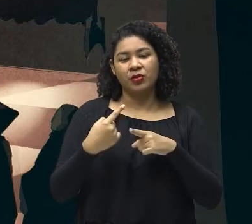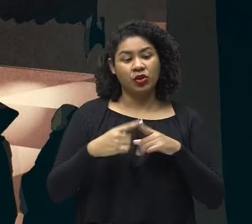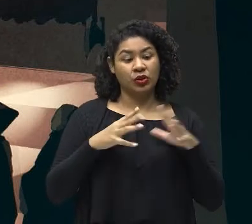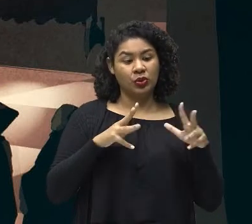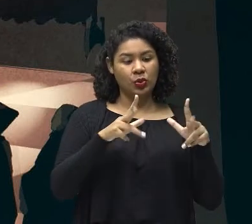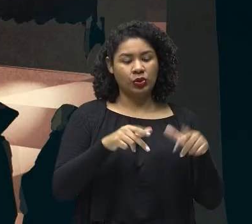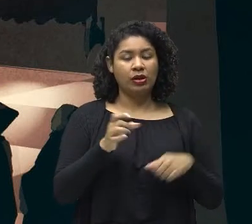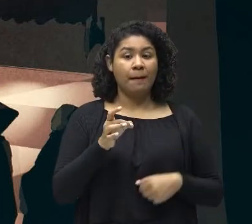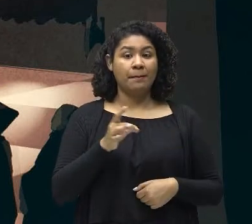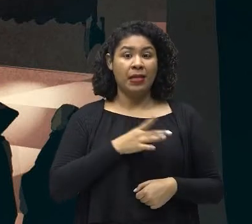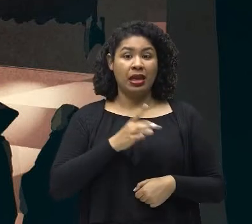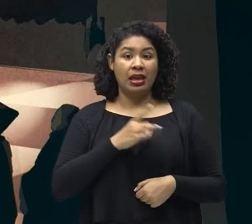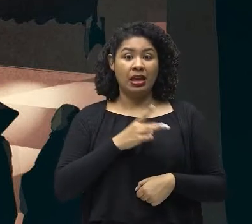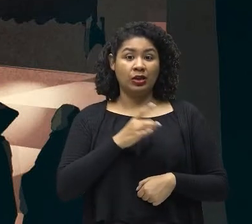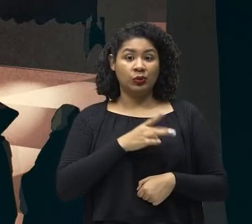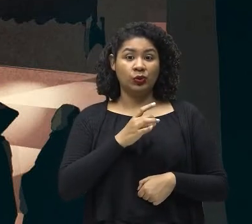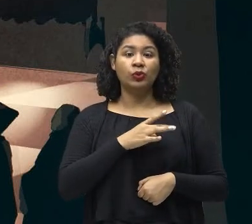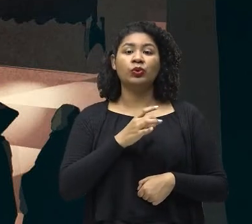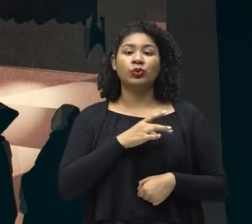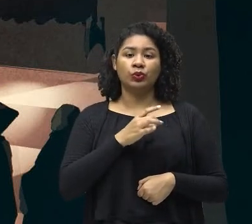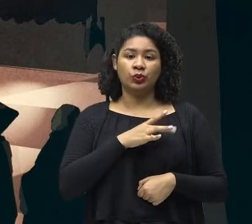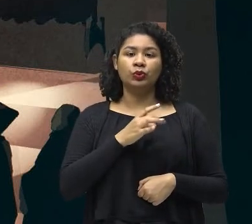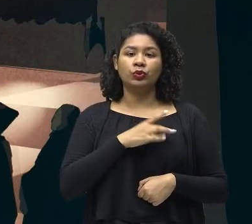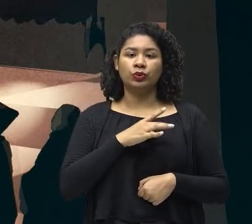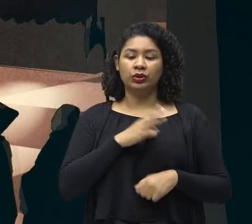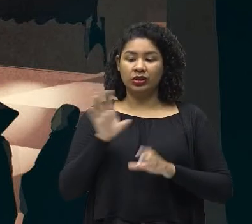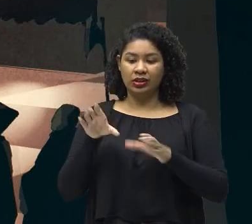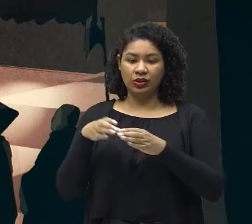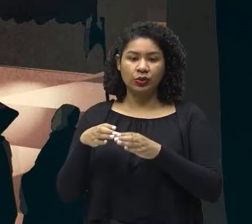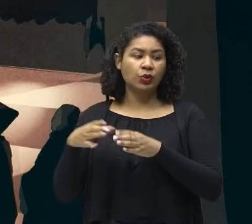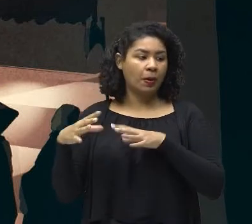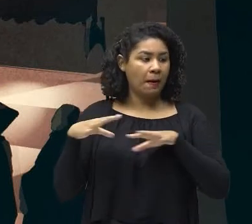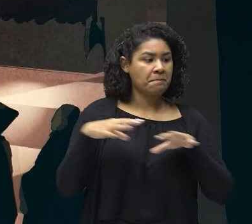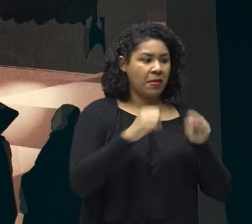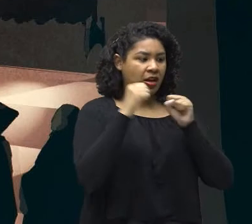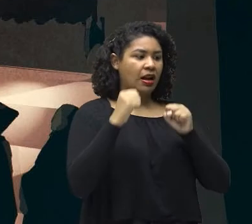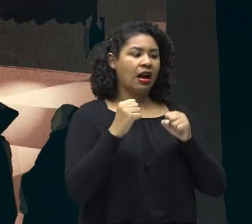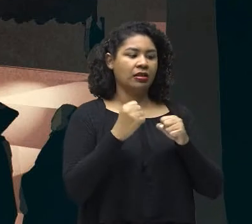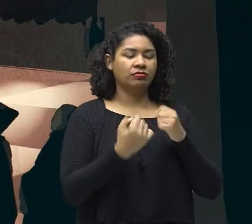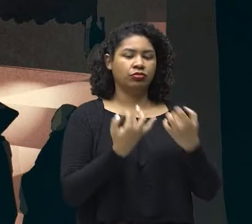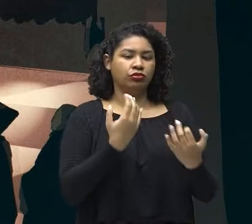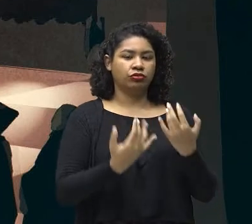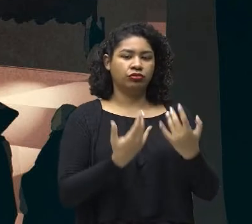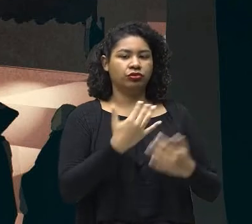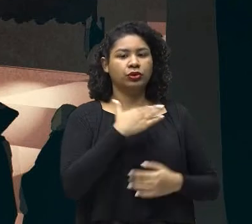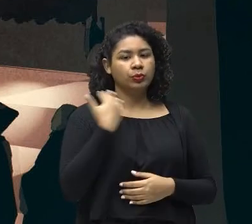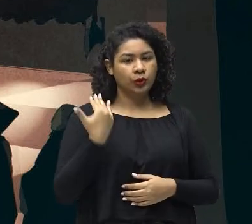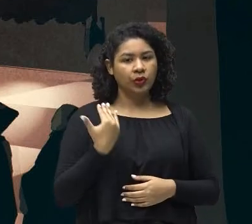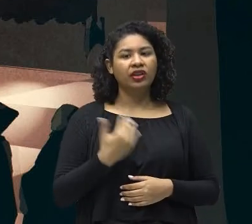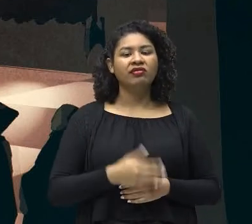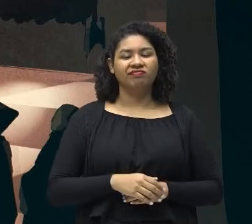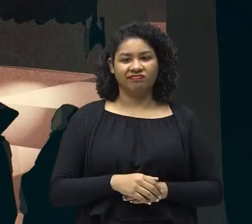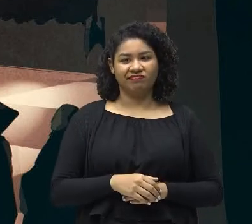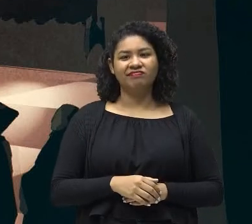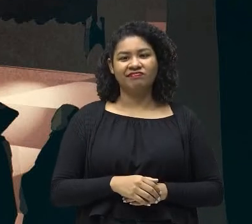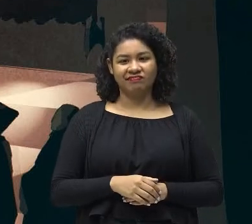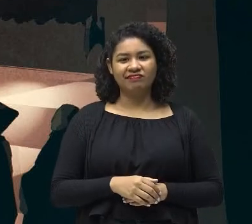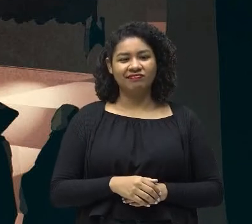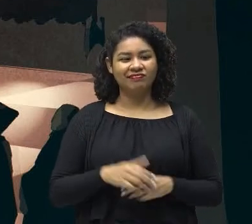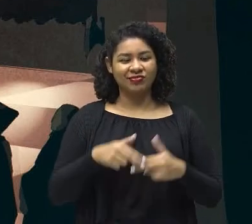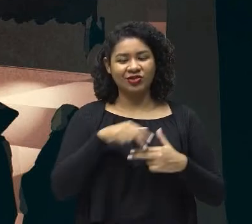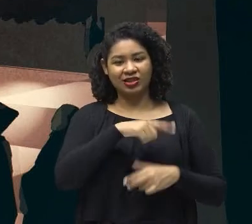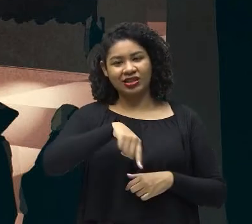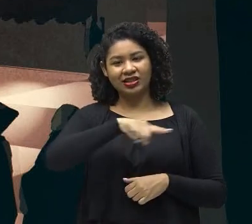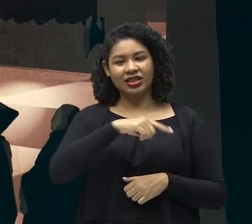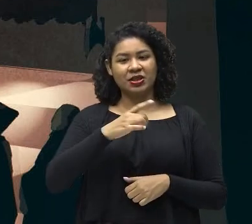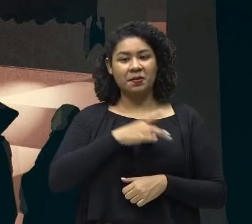ser, de repente, Interrogado por um inquisidor E acabar sendo torturado E até mesmo morto No meio do processo. Ok?